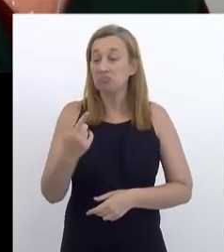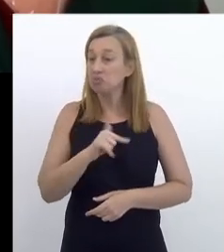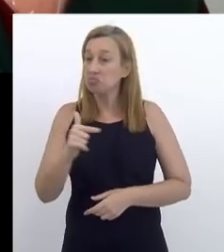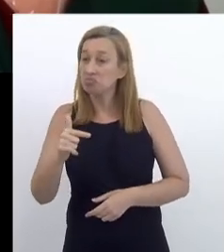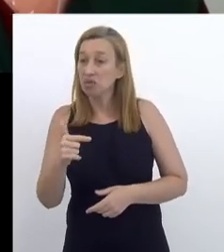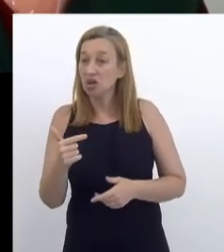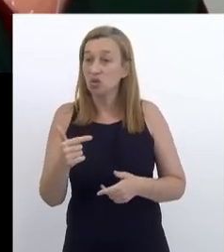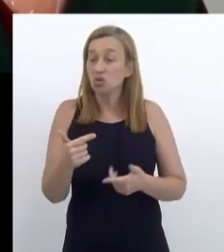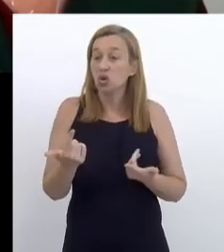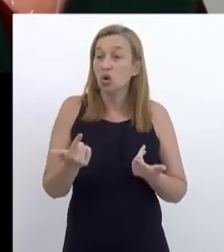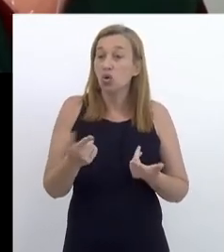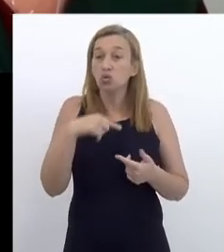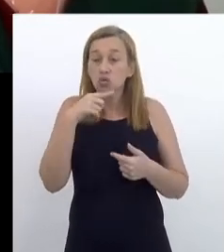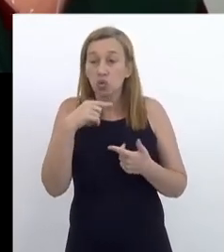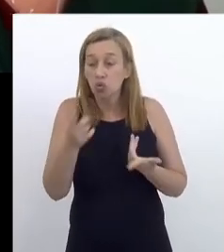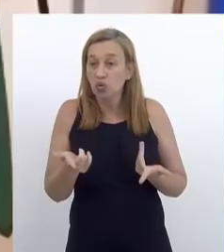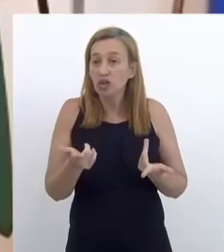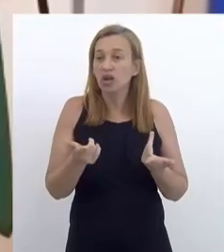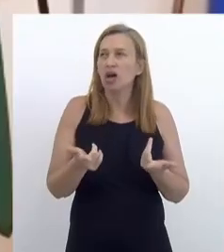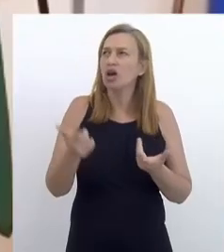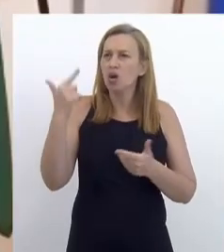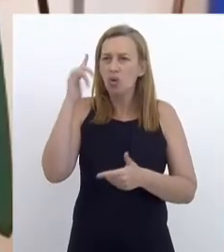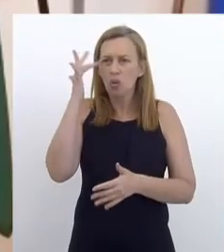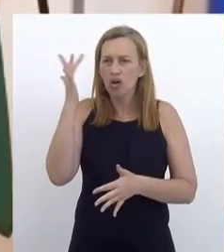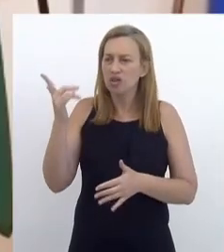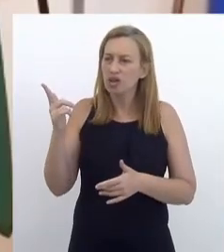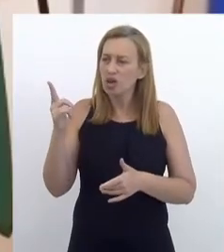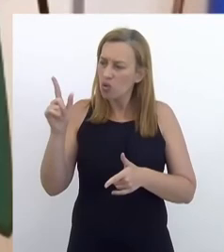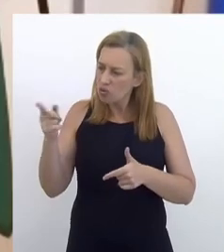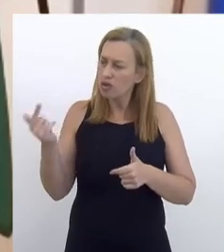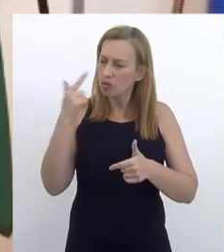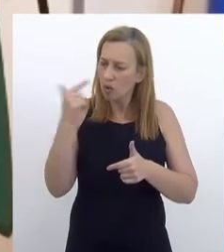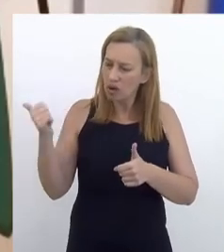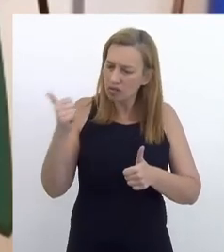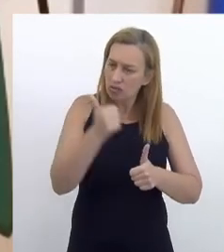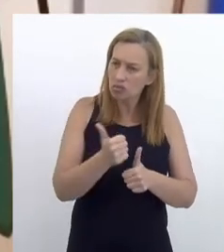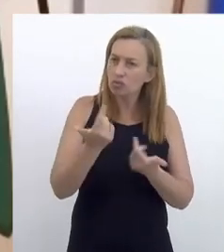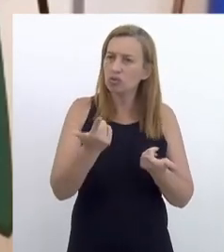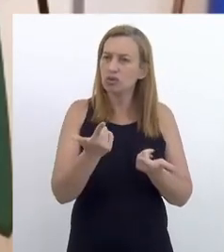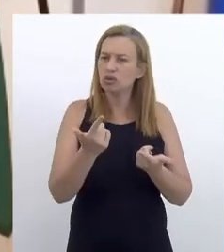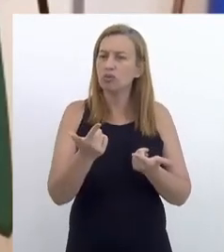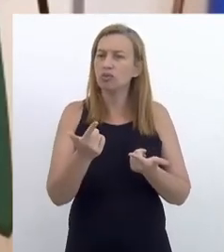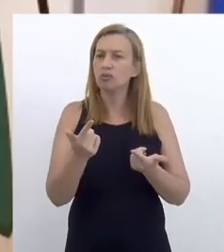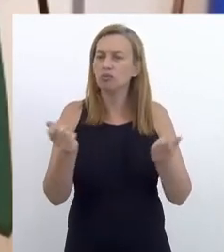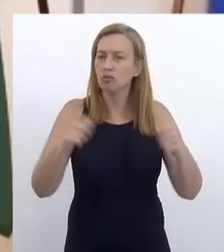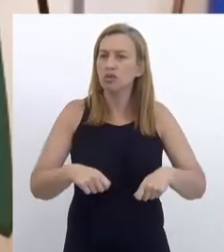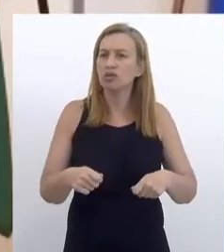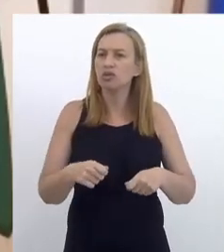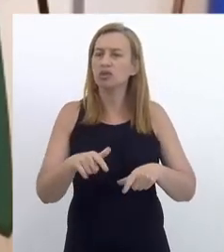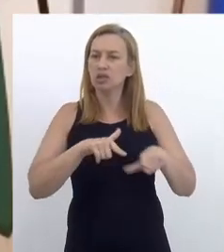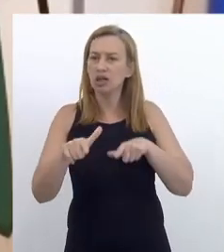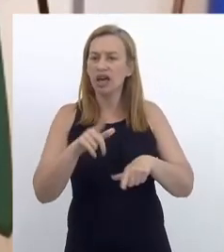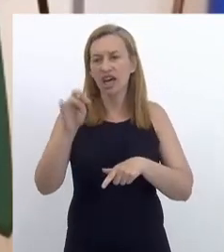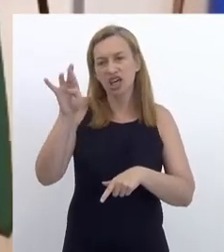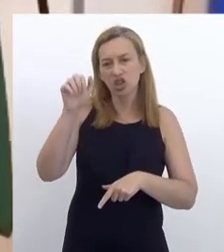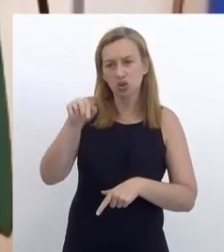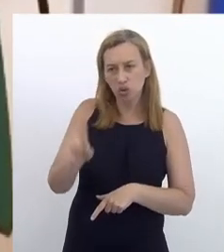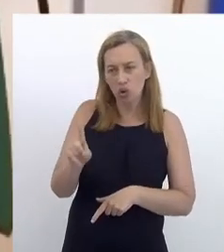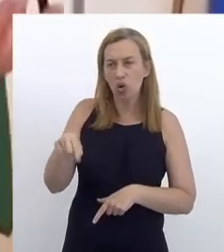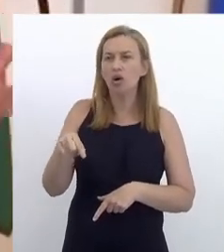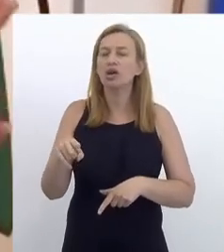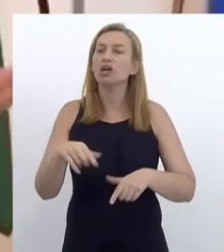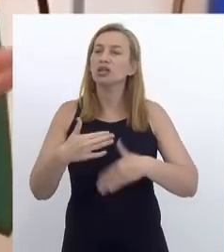talvez ela possa ainda não estar falando, e eu soube agora que assumiu uma pessoa muito competente, que conheço, no passado, a Cláudia Brum, a Equinor, porque